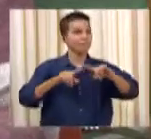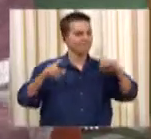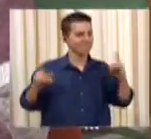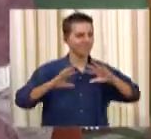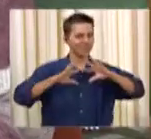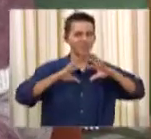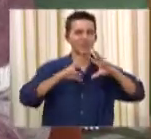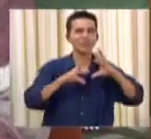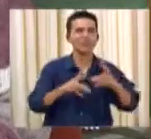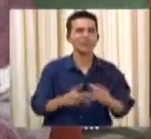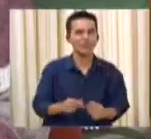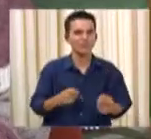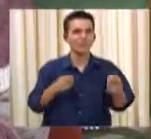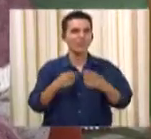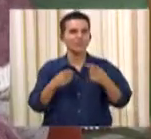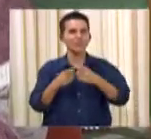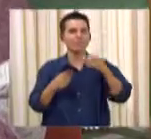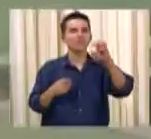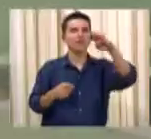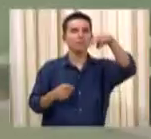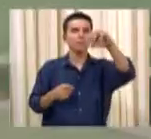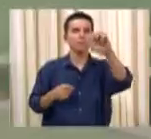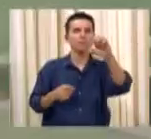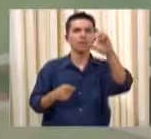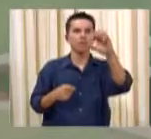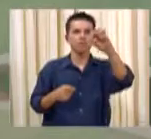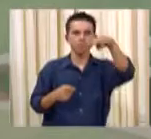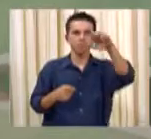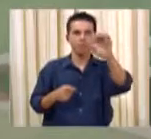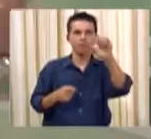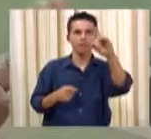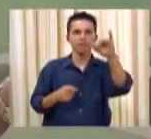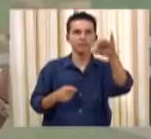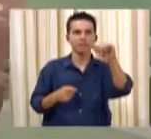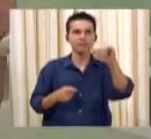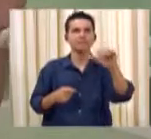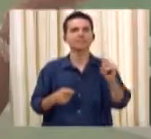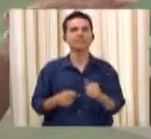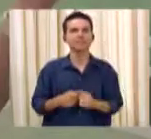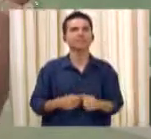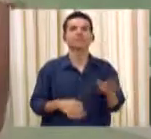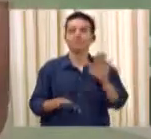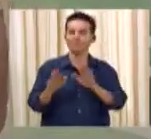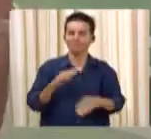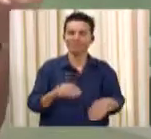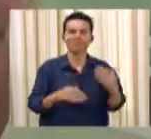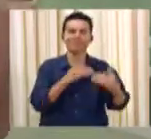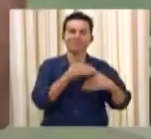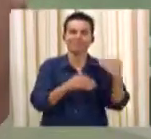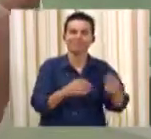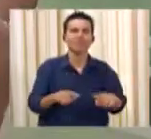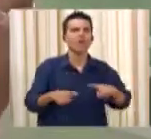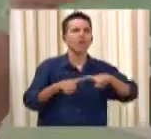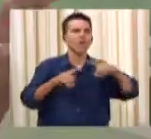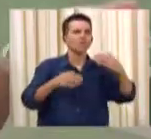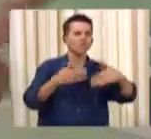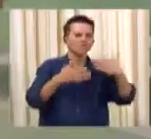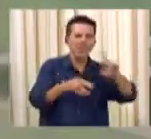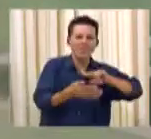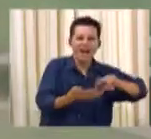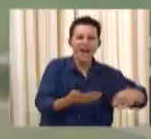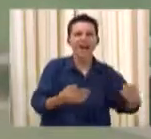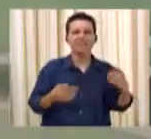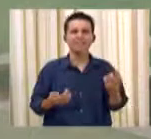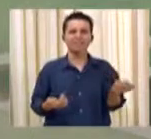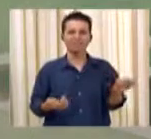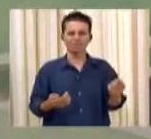pode complicar-se. pode sim. Outras doenças, por exemplo, cachumba, meningite, podem deixar sequelas e podem deixar sequelas